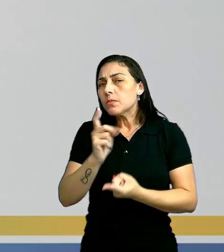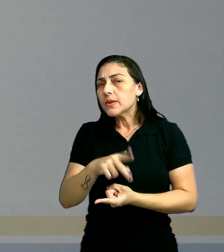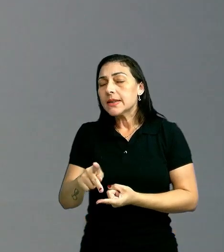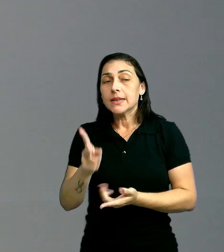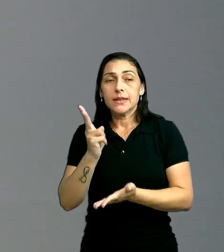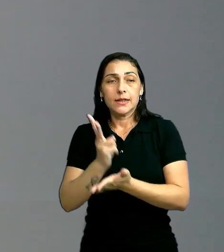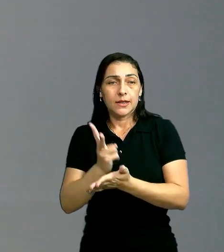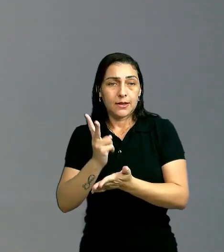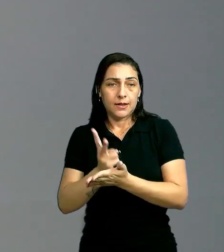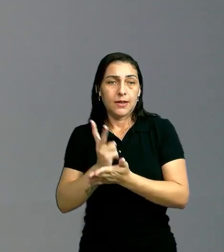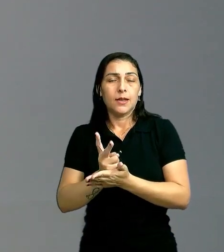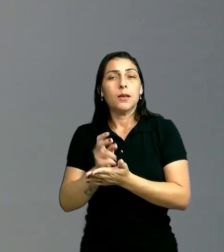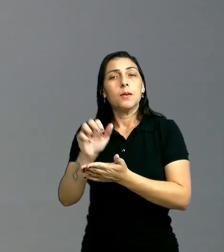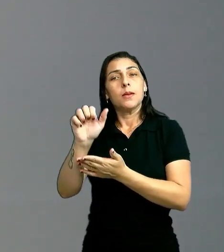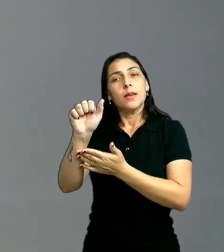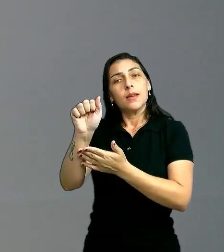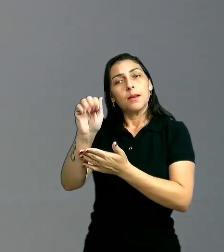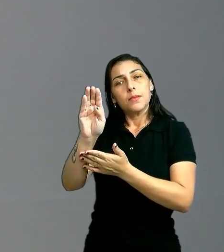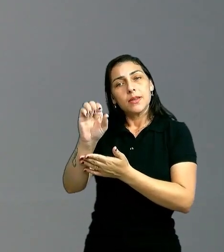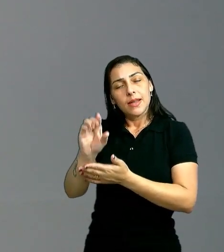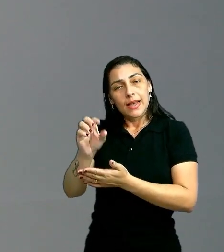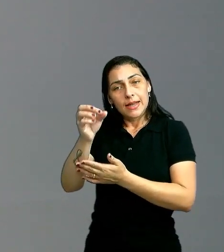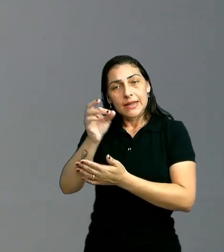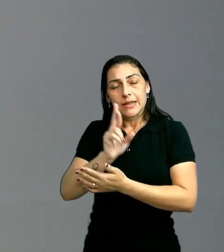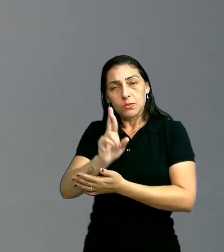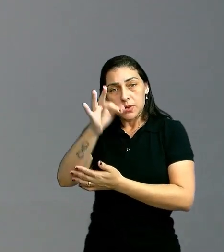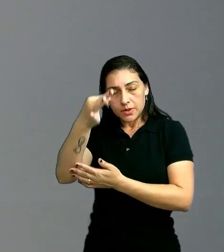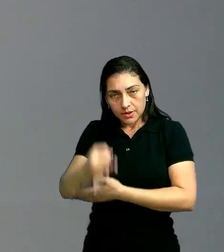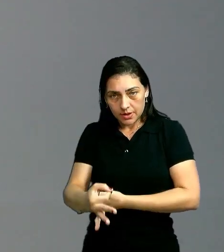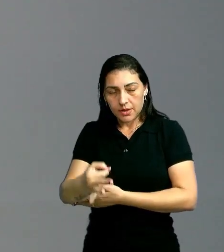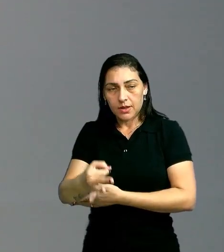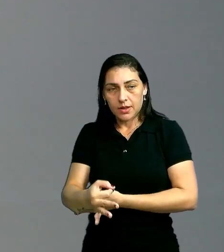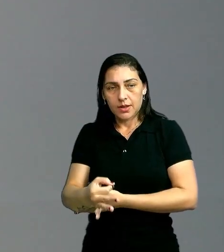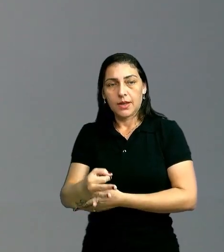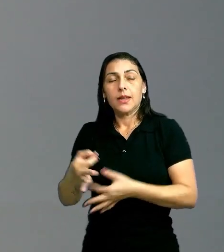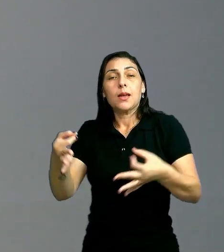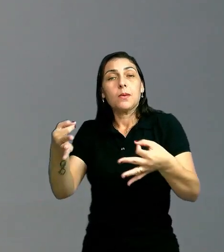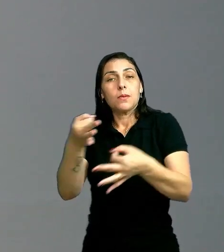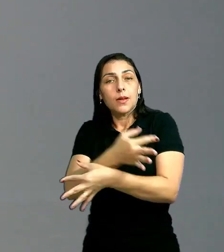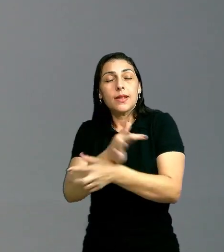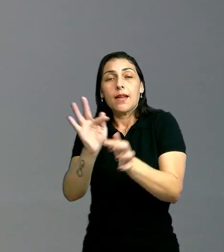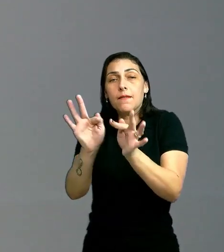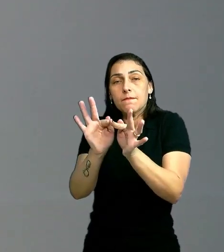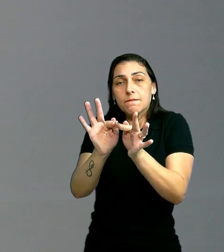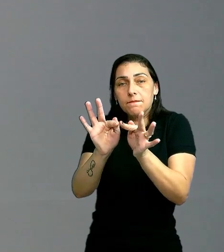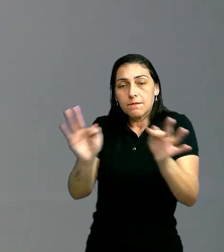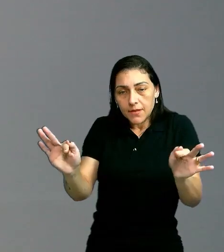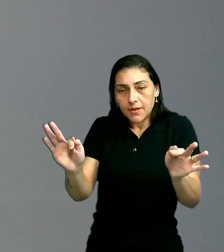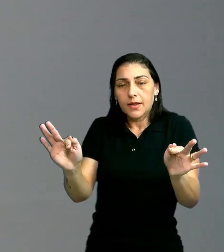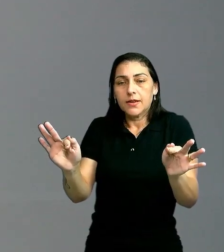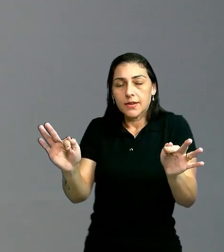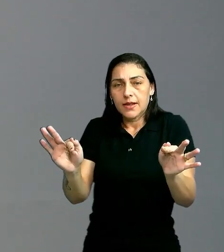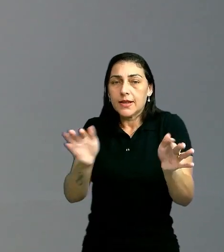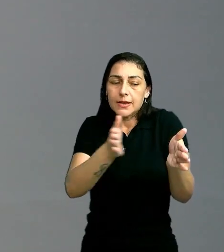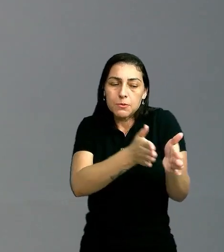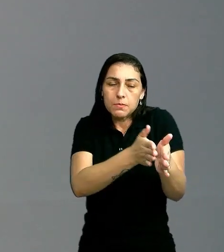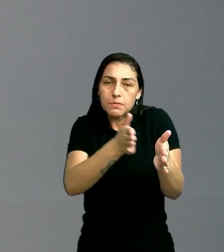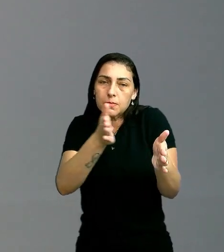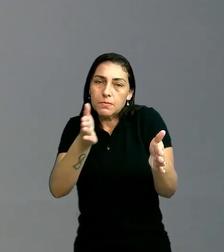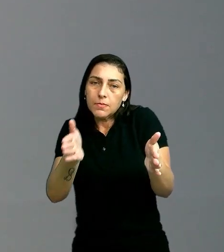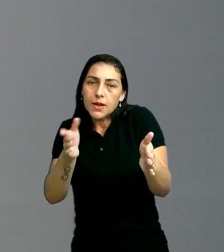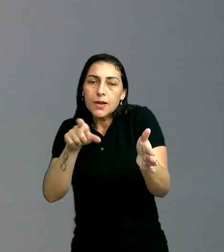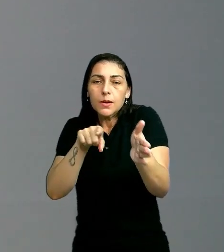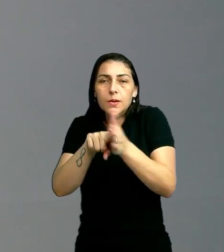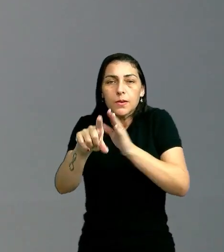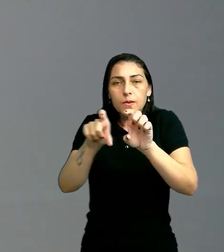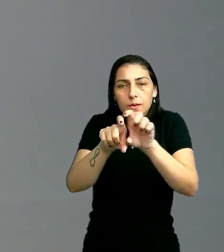sempre a alternativa correta é aquela alternativa que completa essa frase, que completa esse período do